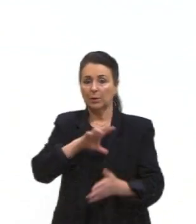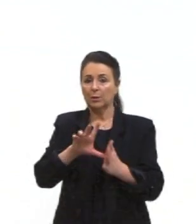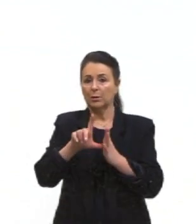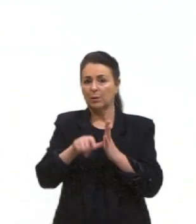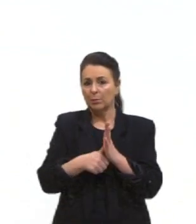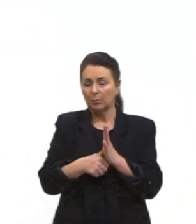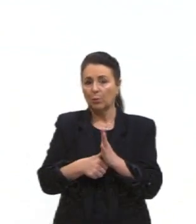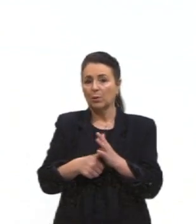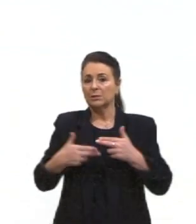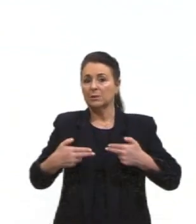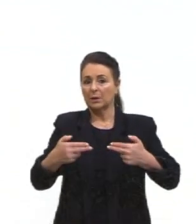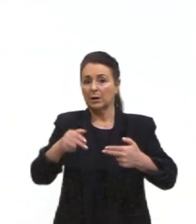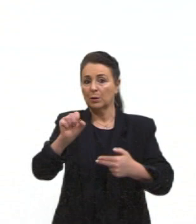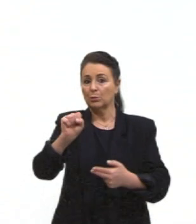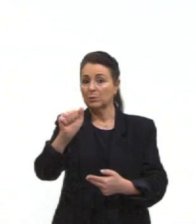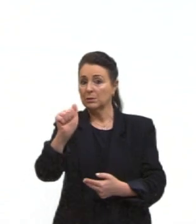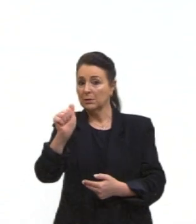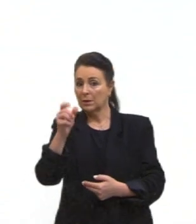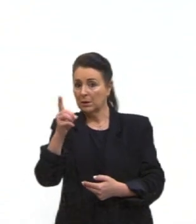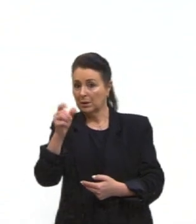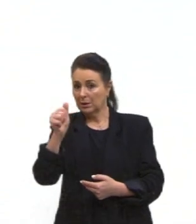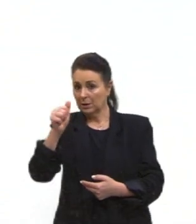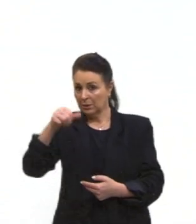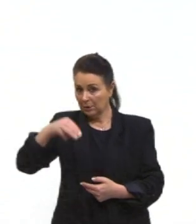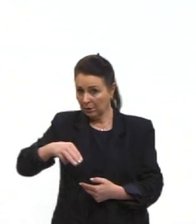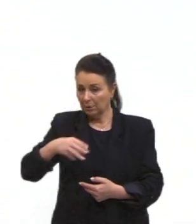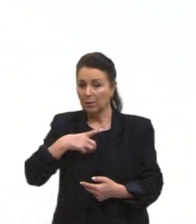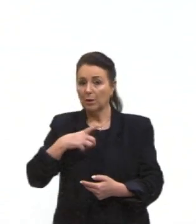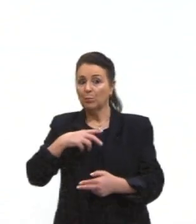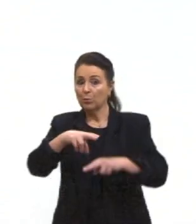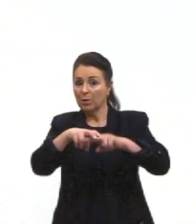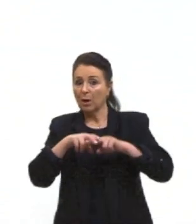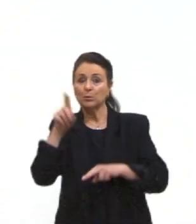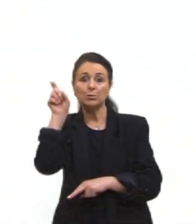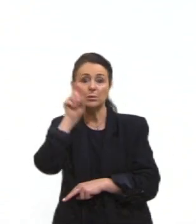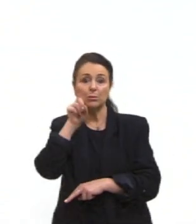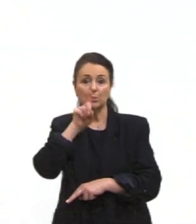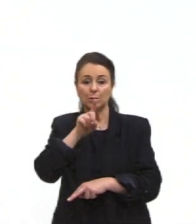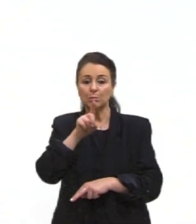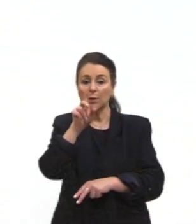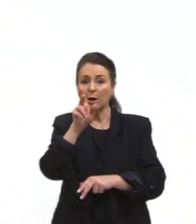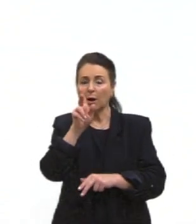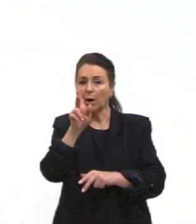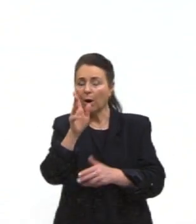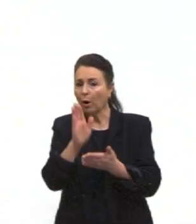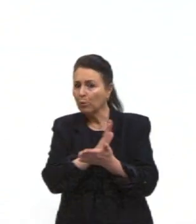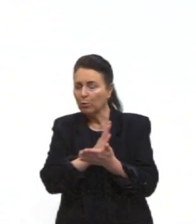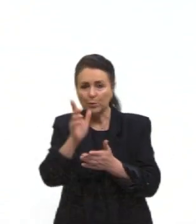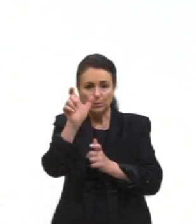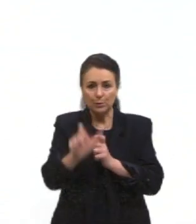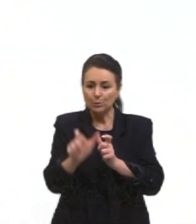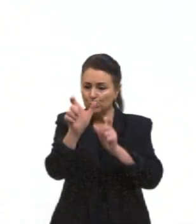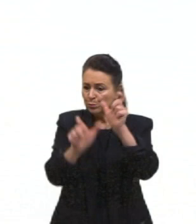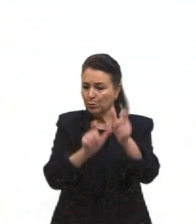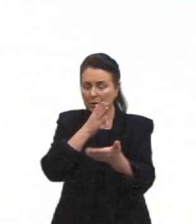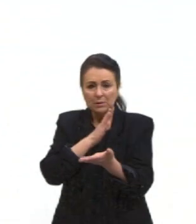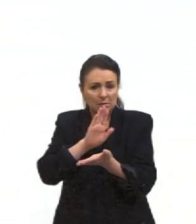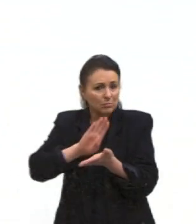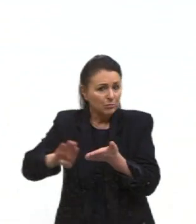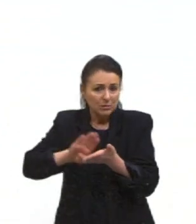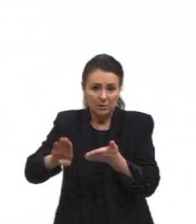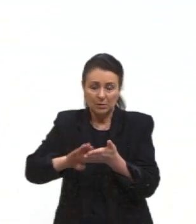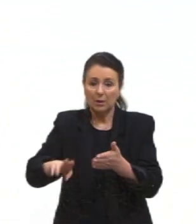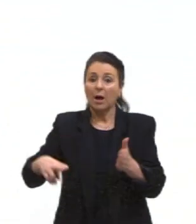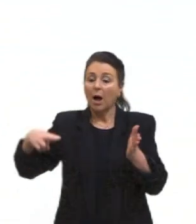do Saddam Hussein, com a entrada dos Estados Unidos, né, expulsou muita gente, as pessoas saíram, o país entrou em declínio, aquela coisa toda. A